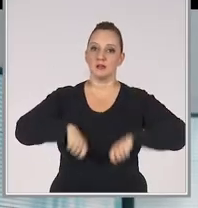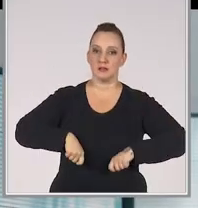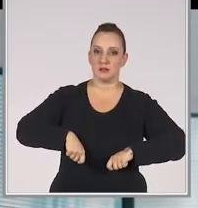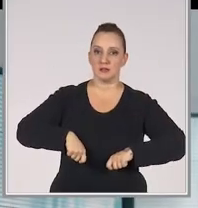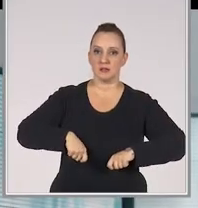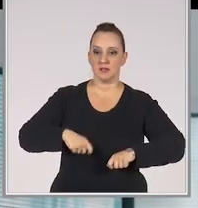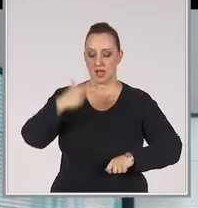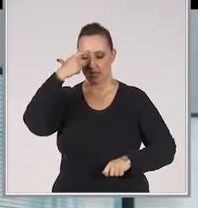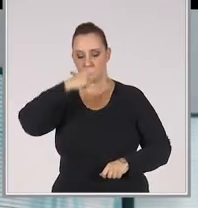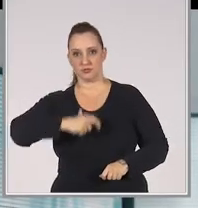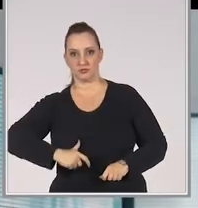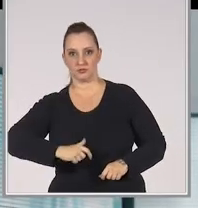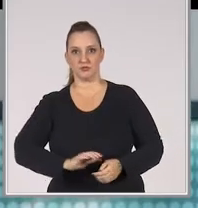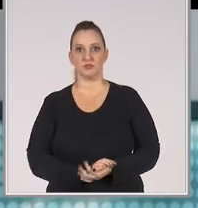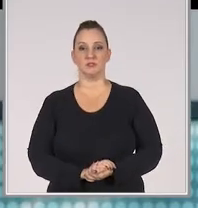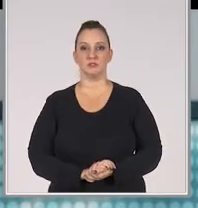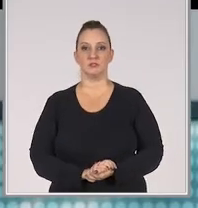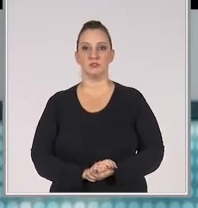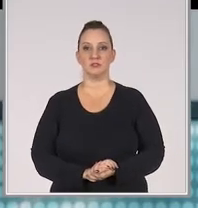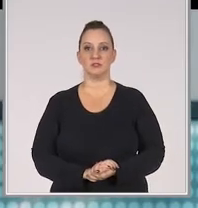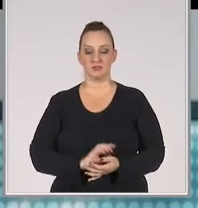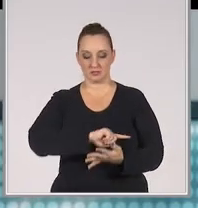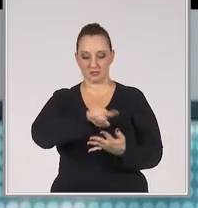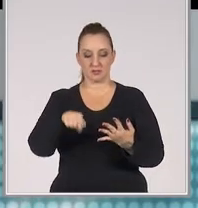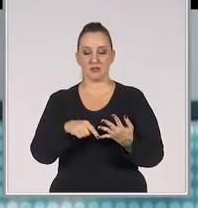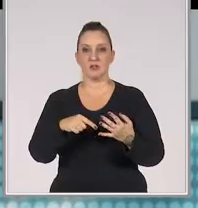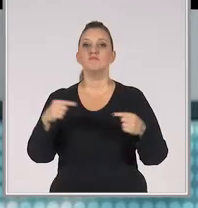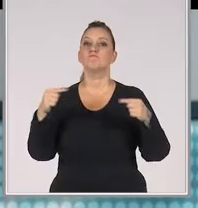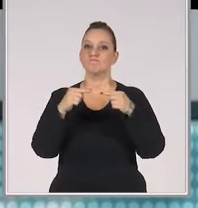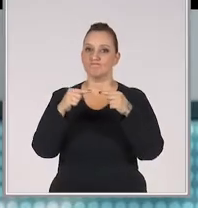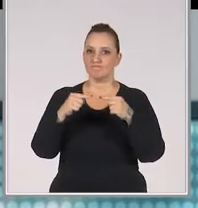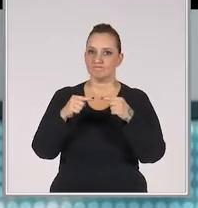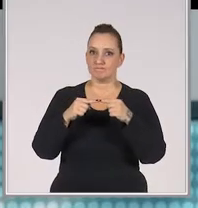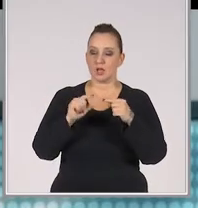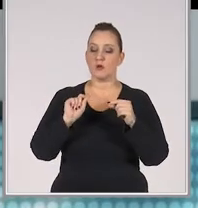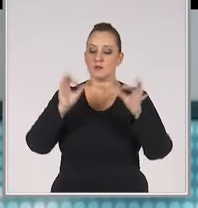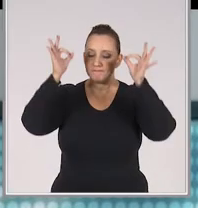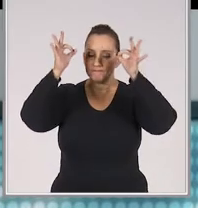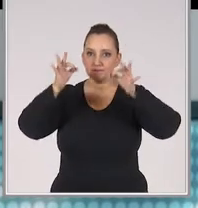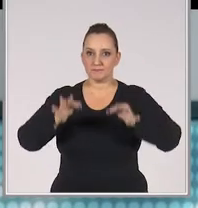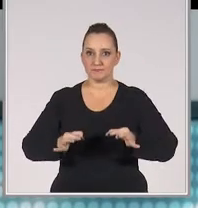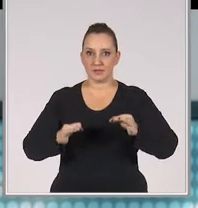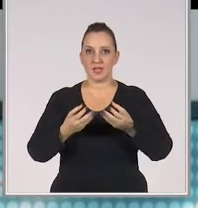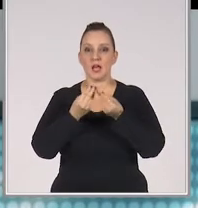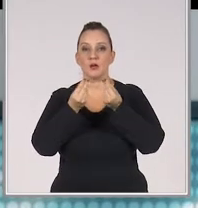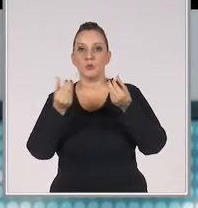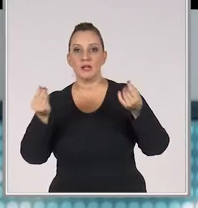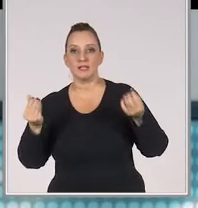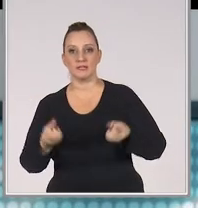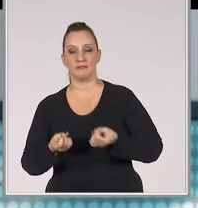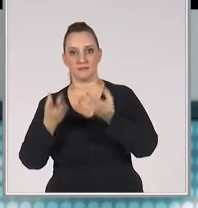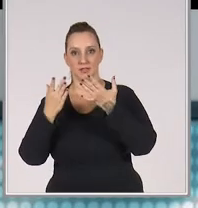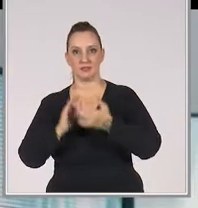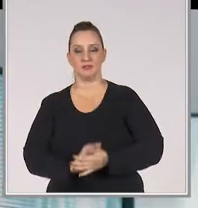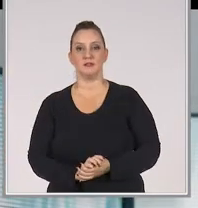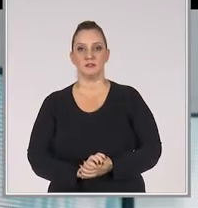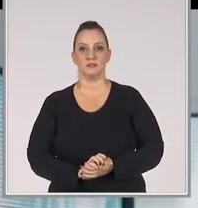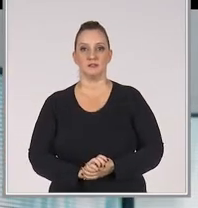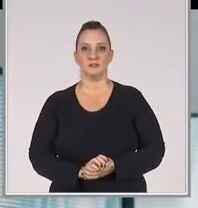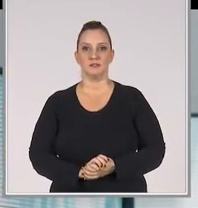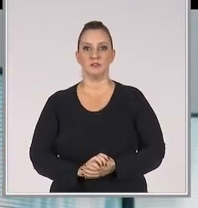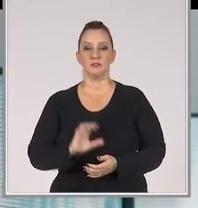habilidades e atitudes. Esses fatores combinados levam à eficiência e à qualidade nas vendas.